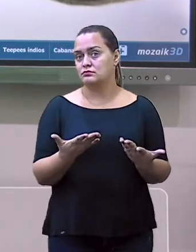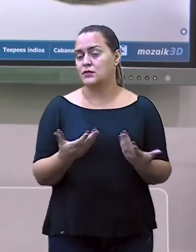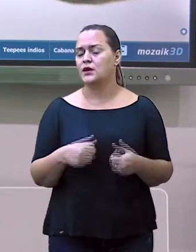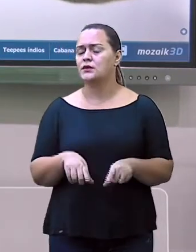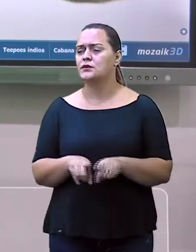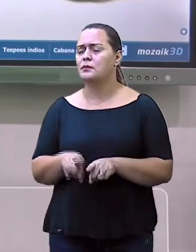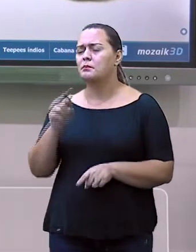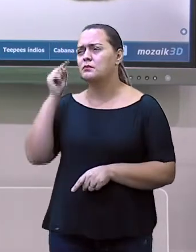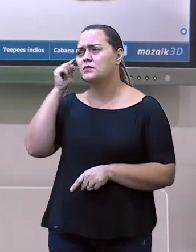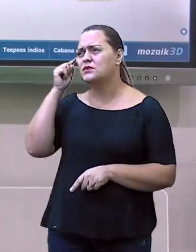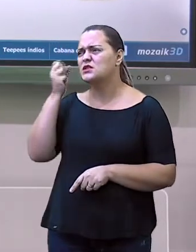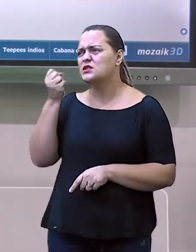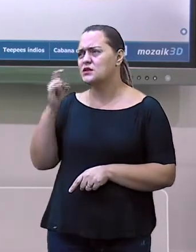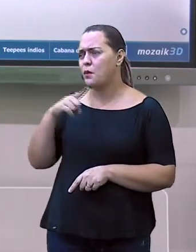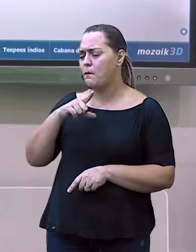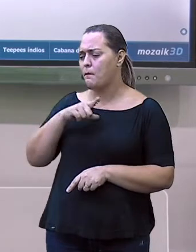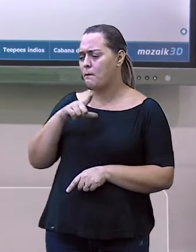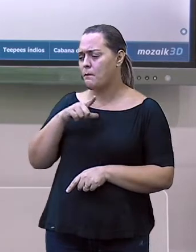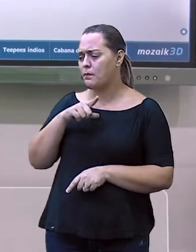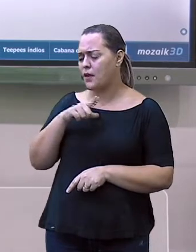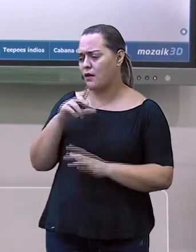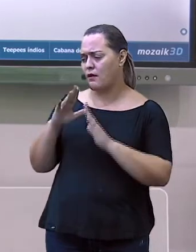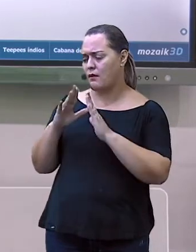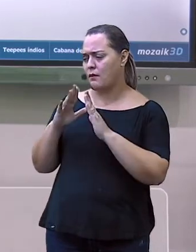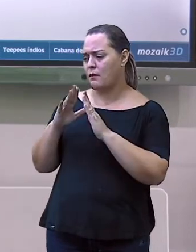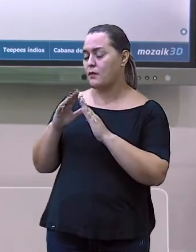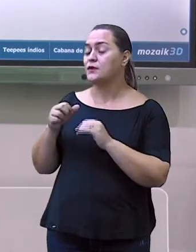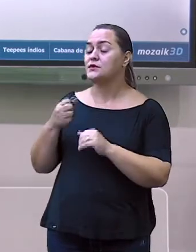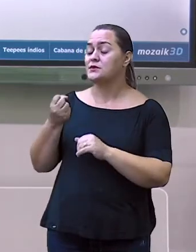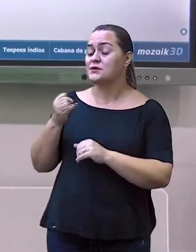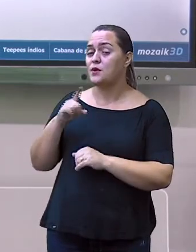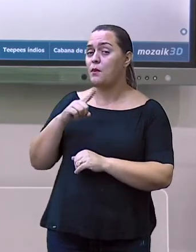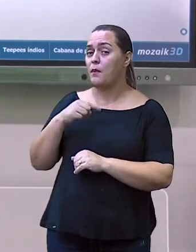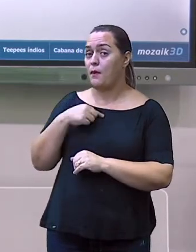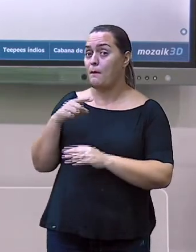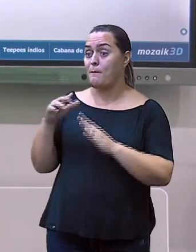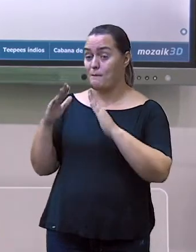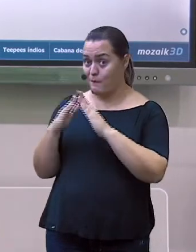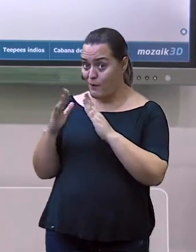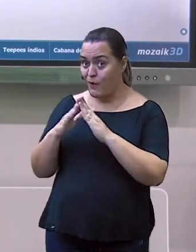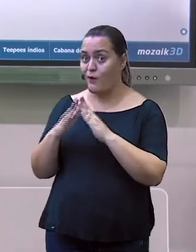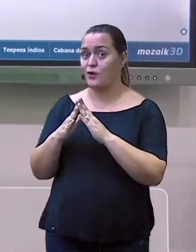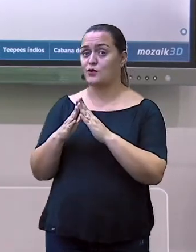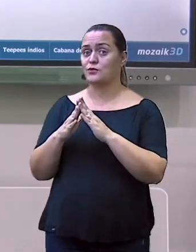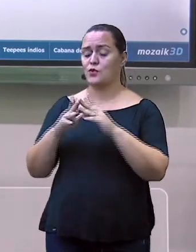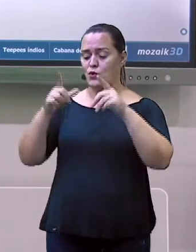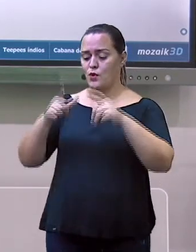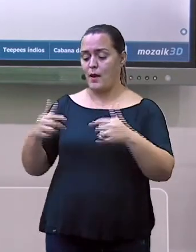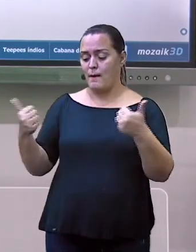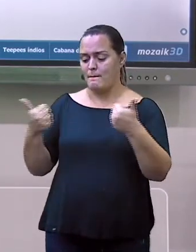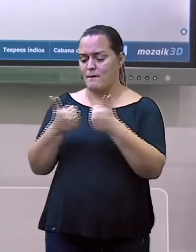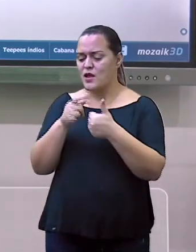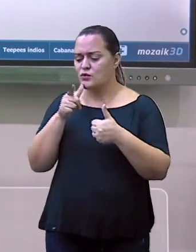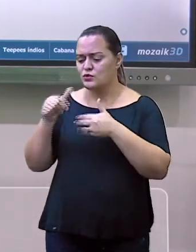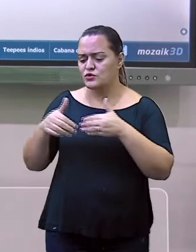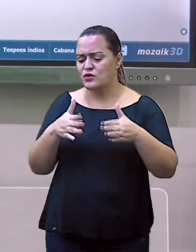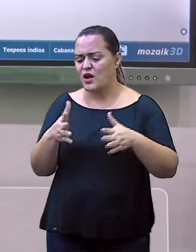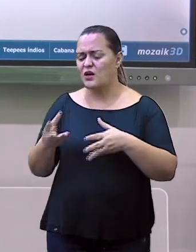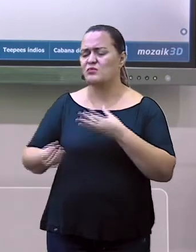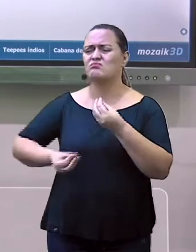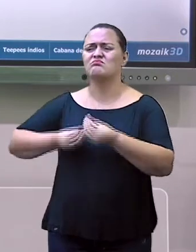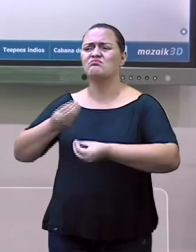qual tipo de material resistente a essas águas? Para a proteção, para a minha proteção, a proteção da minha família.